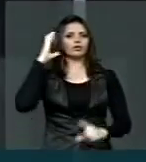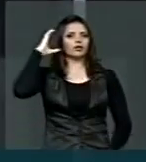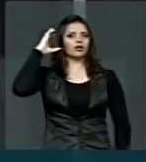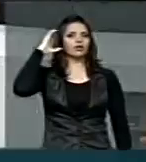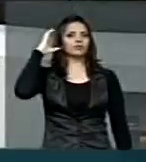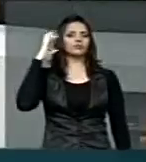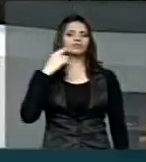Amém. Amém. Amém.